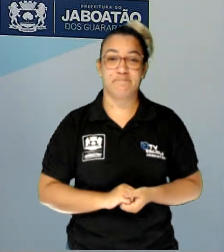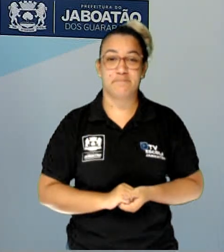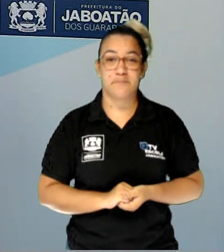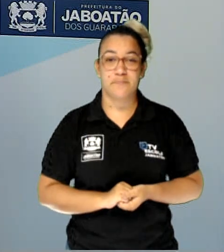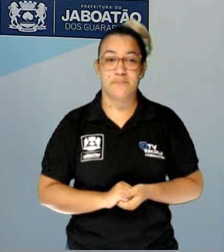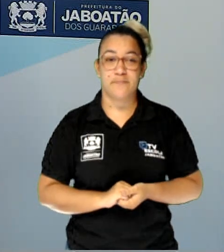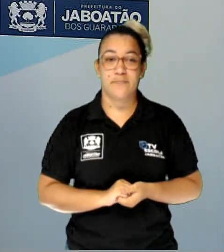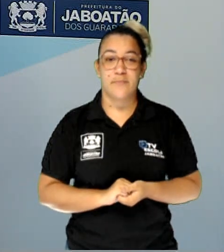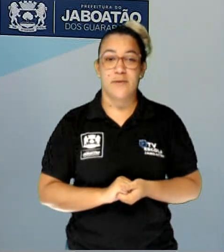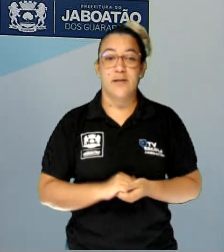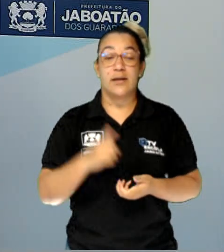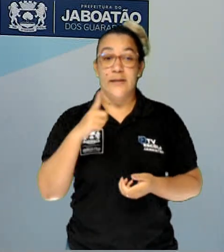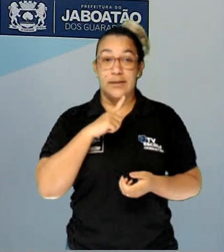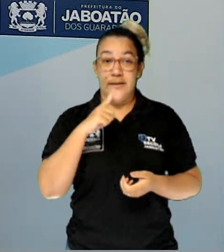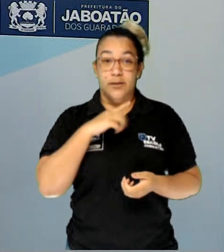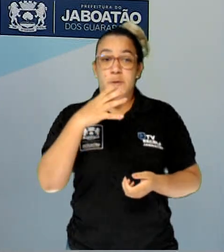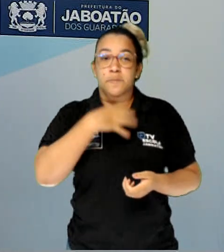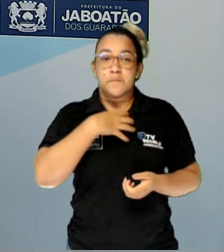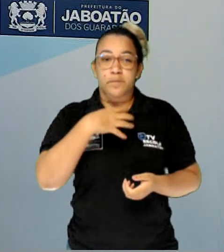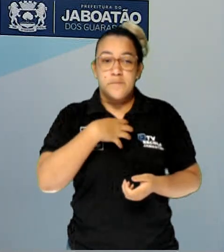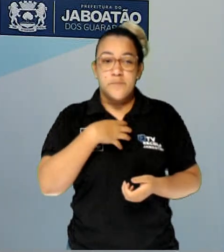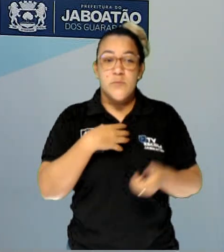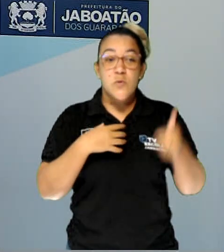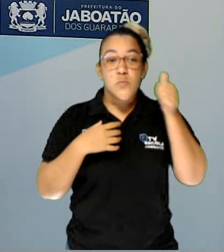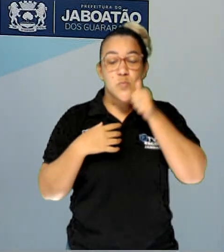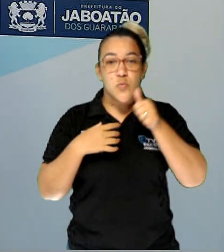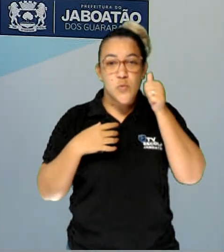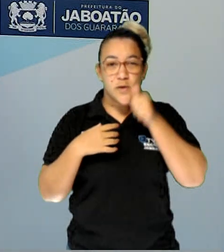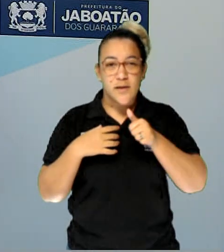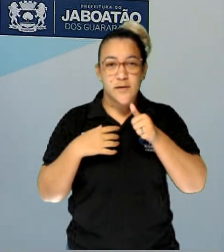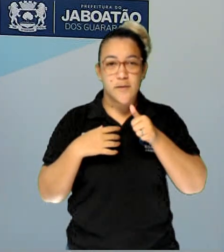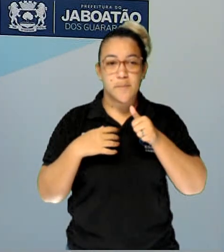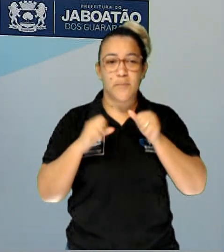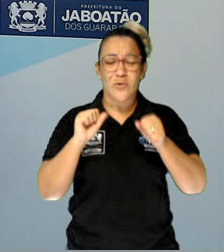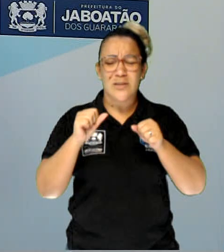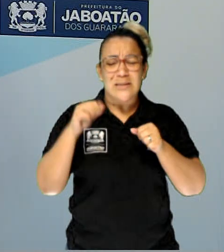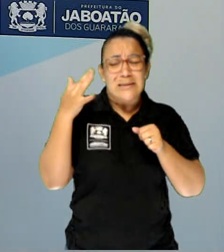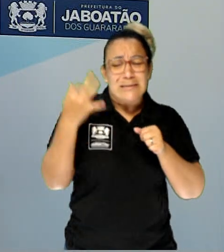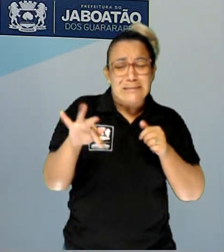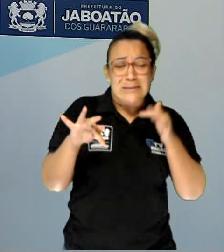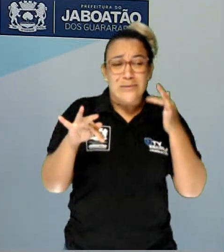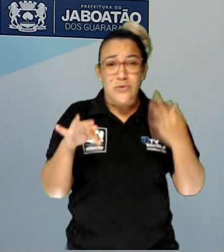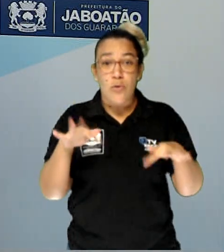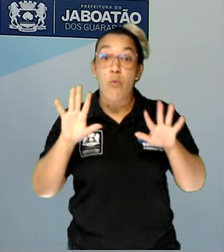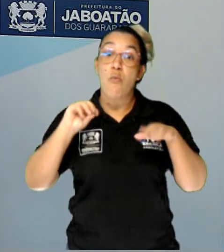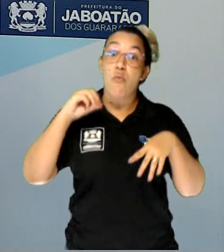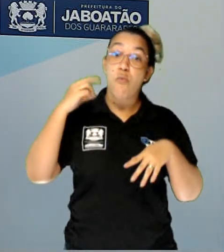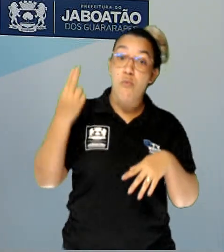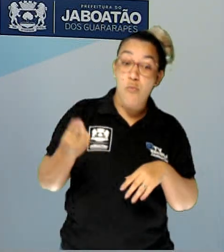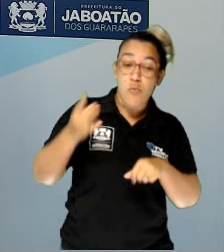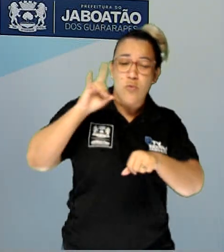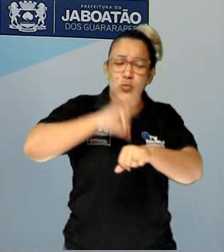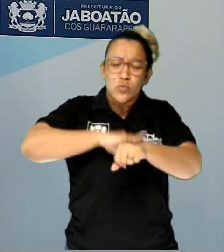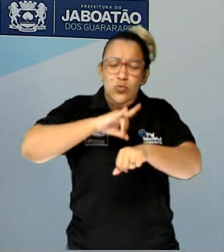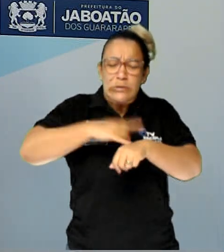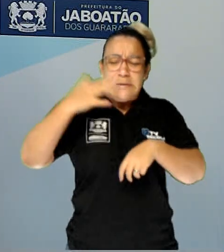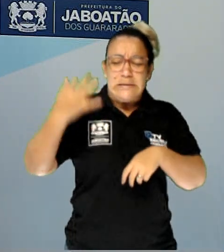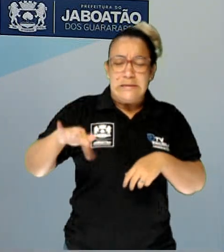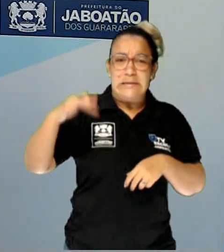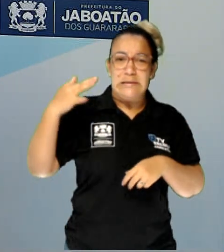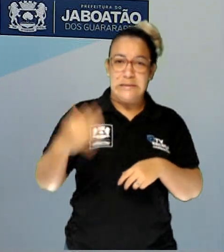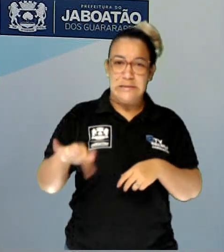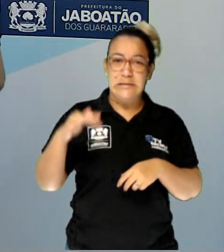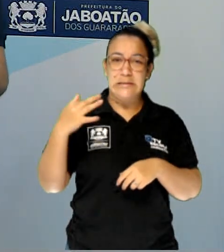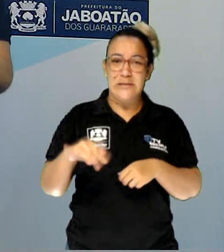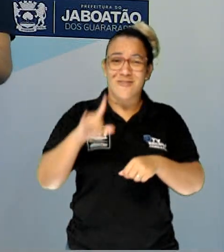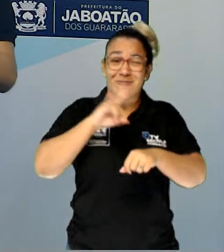Então aí você tem os sintomas, tá? Nas mulheres, costuma ser uma dor, uma ardor a urinar, tanto em mulheres quanto em homens. Então, ao